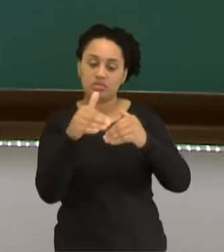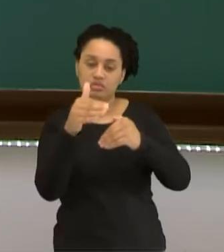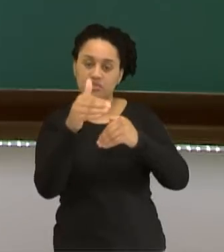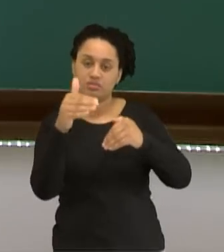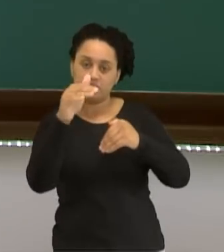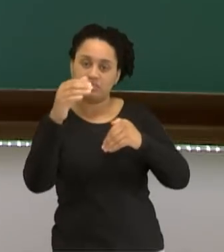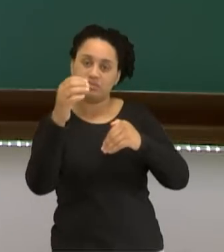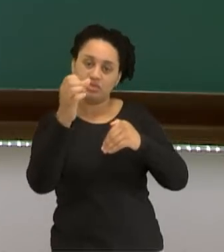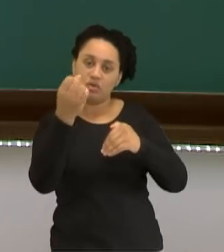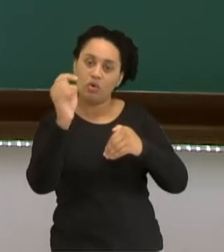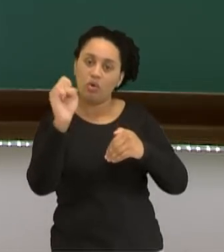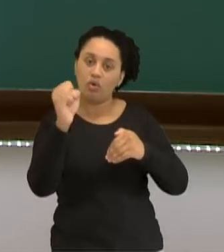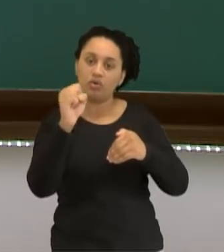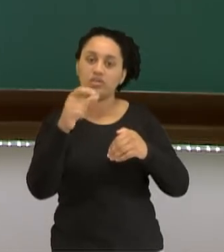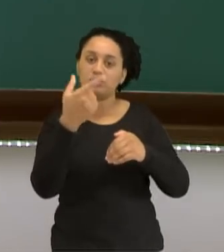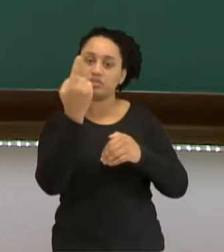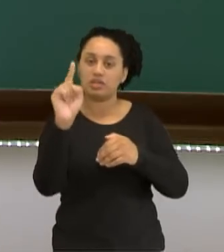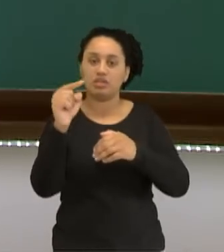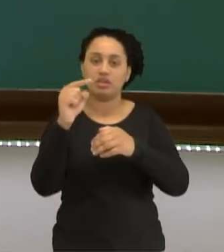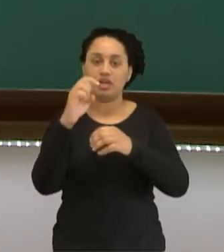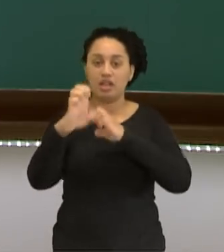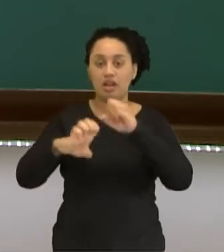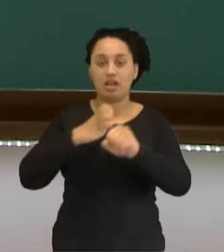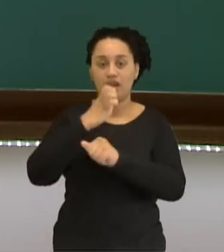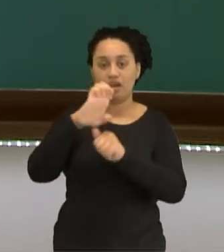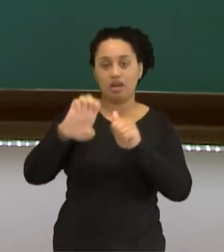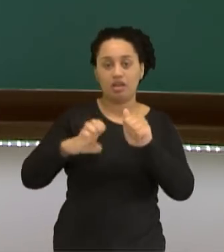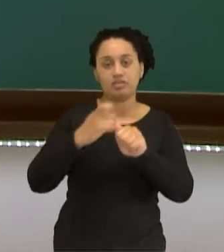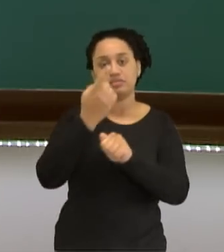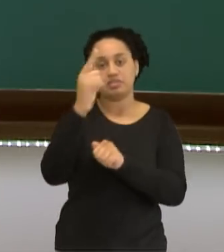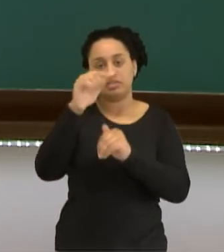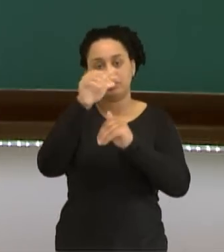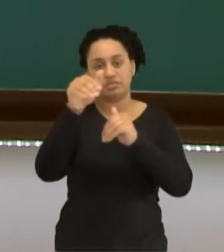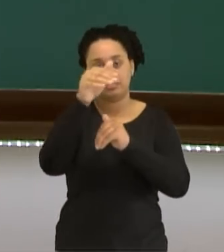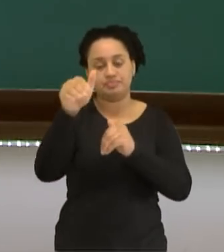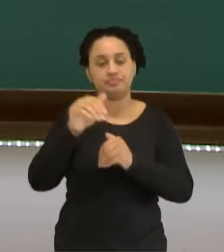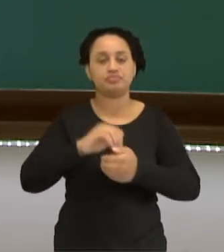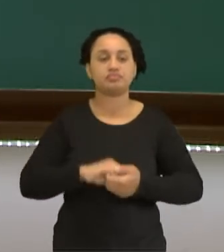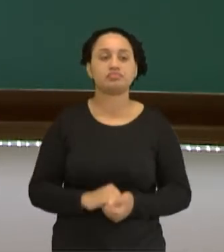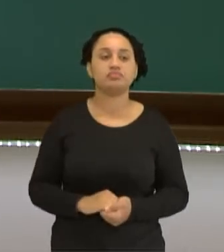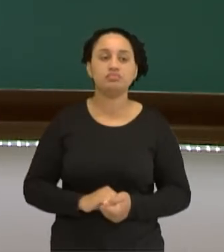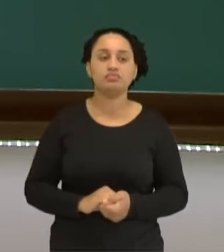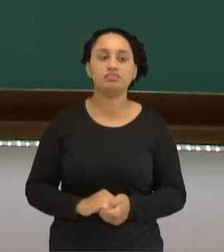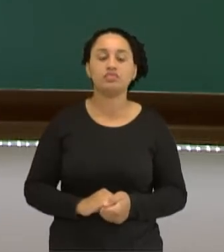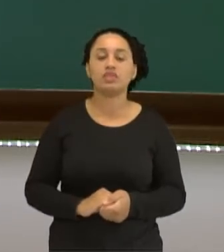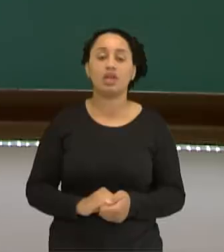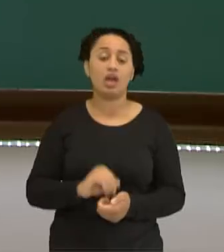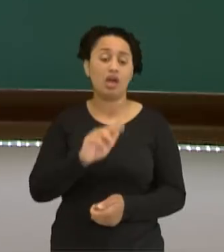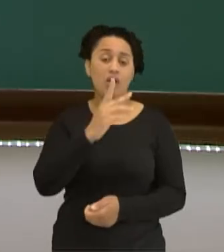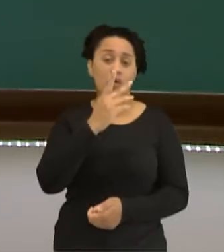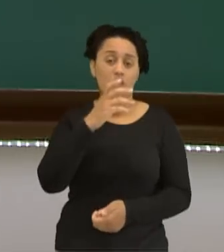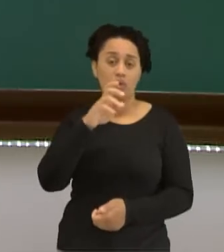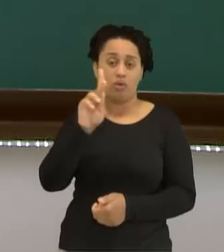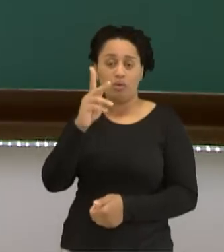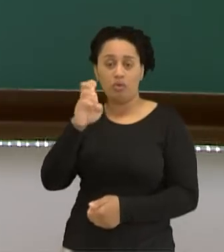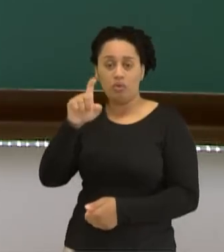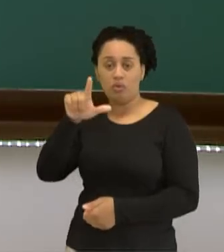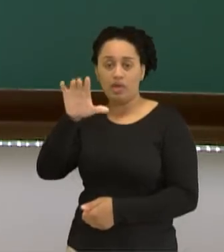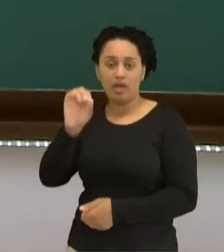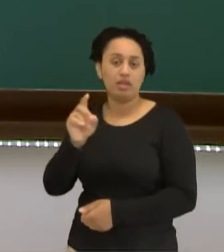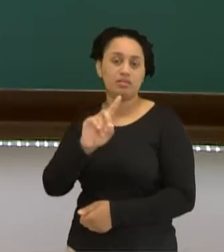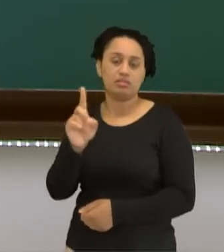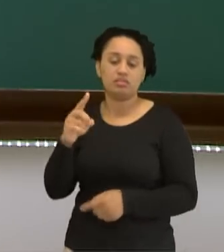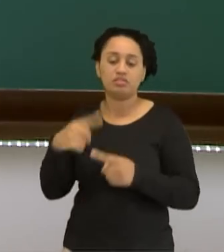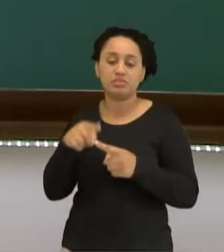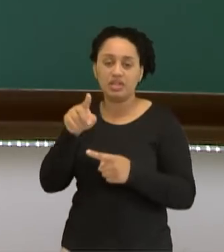oito. Não precisa ligar com outros para se estabilizar. Eu falei com exceção do hélio porque também vem naquela regra que eu disse.